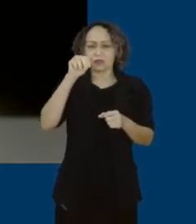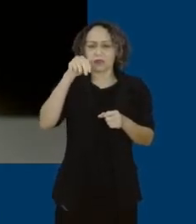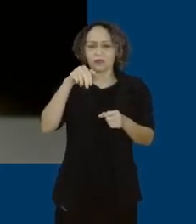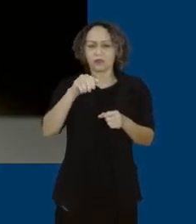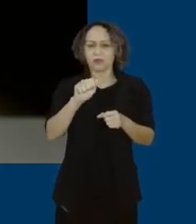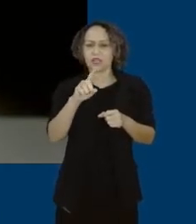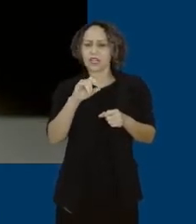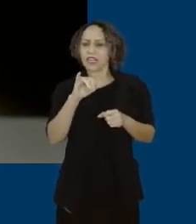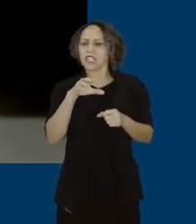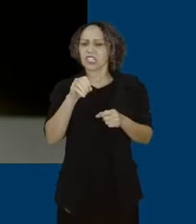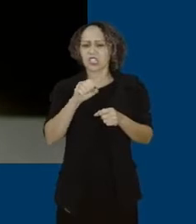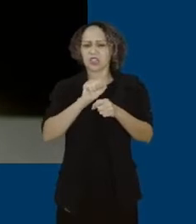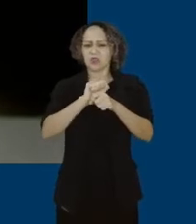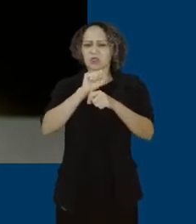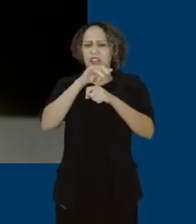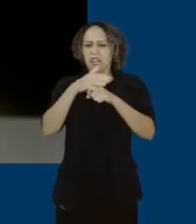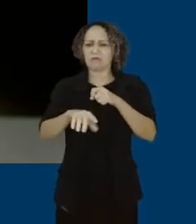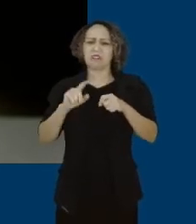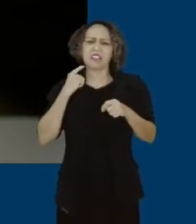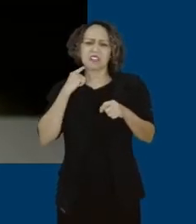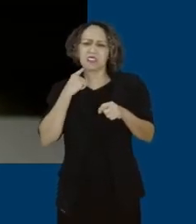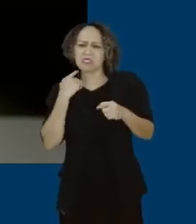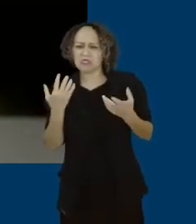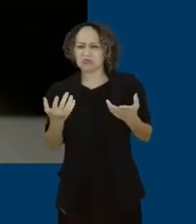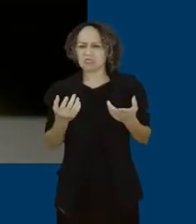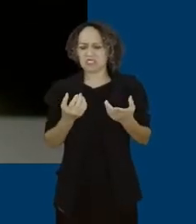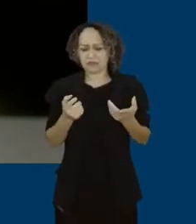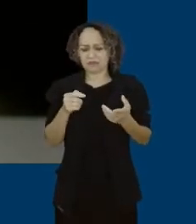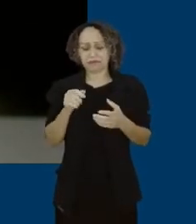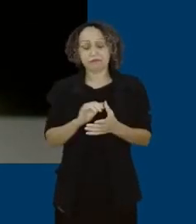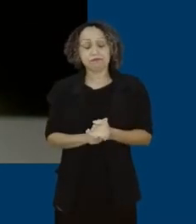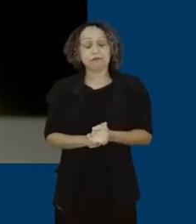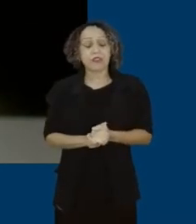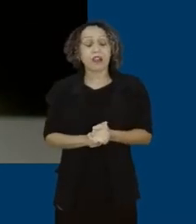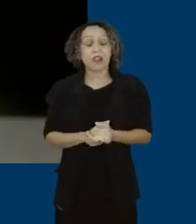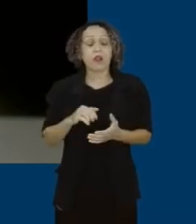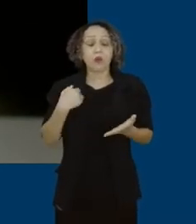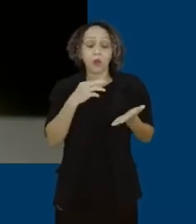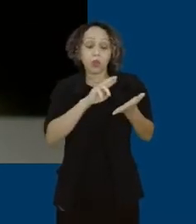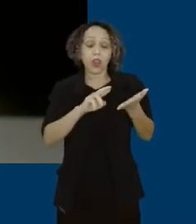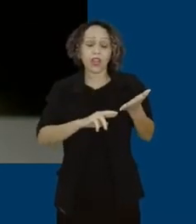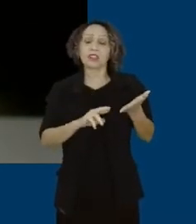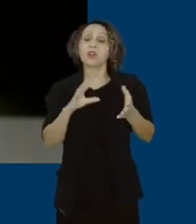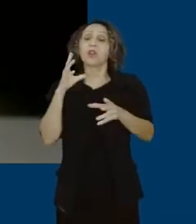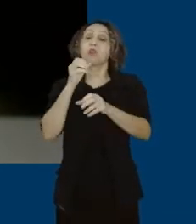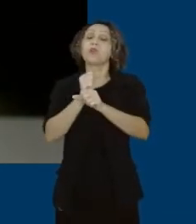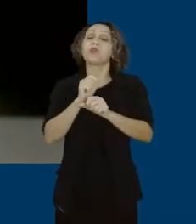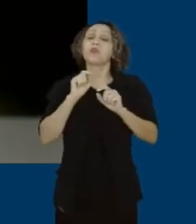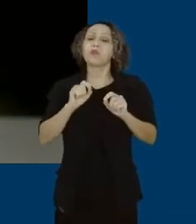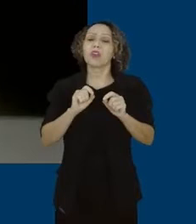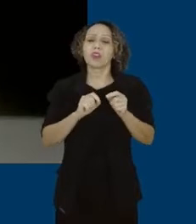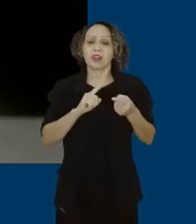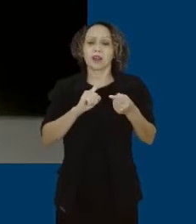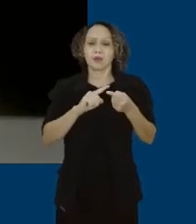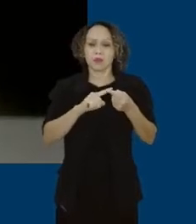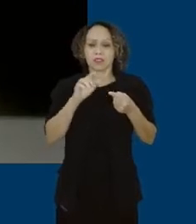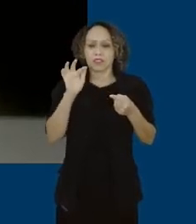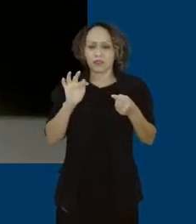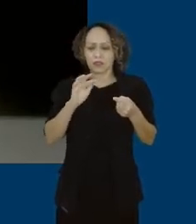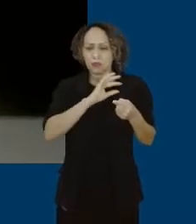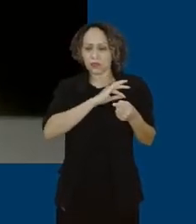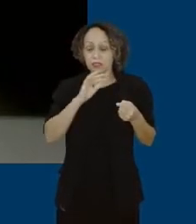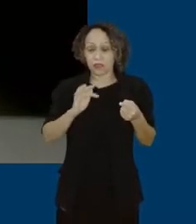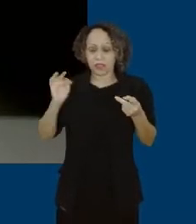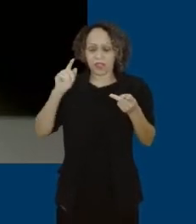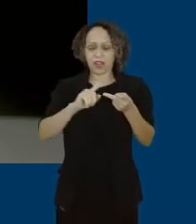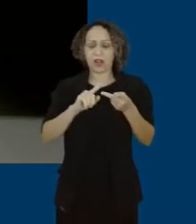foi apenas o nosso relatório que chegou a essa conclusão, mas também a Polícia Federal, a Polícia Civil de Minas, chegaram